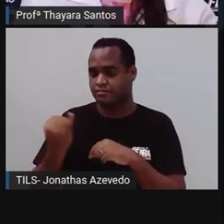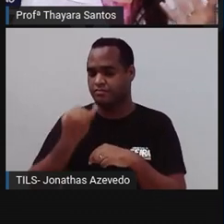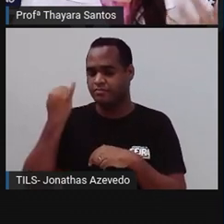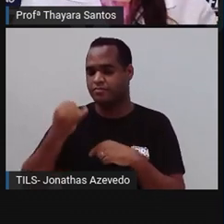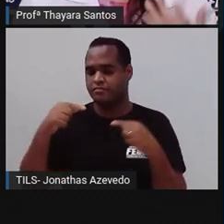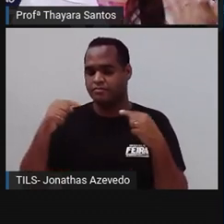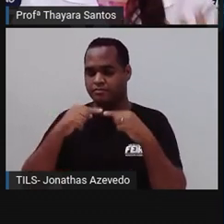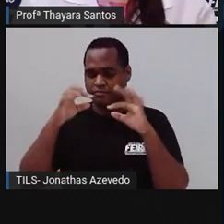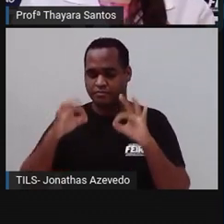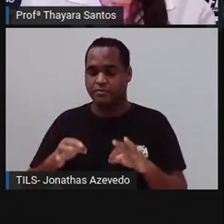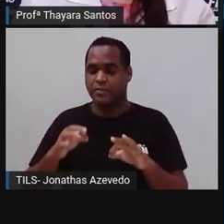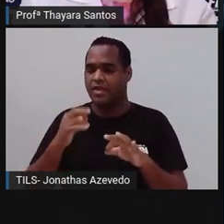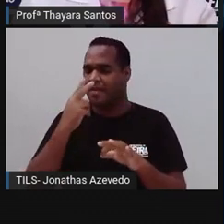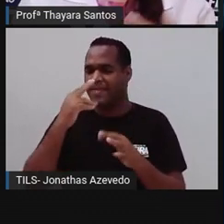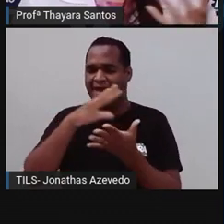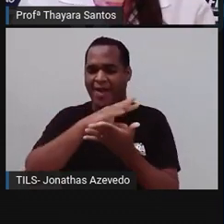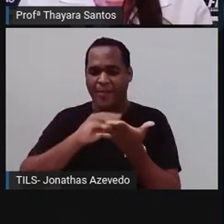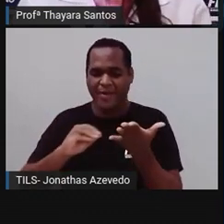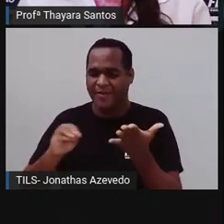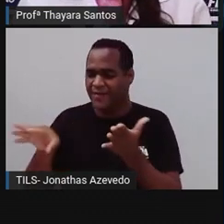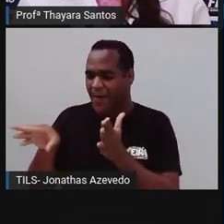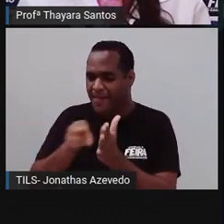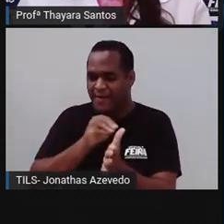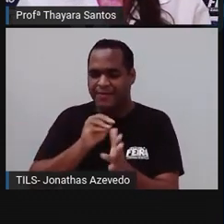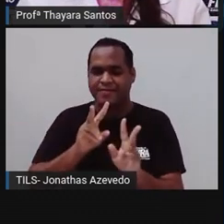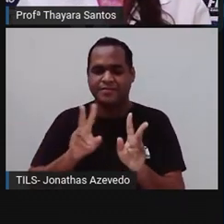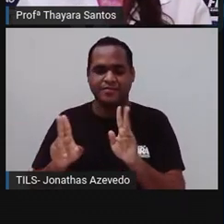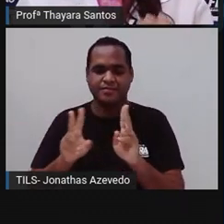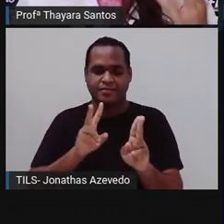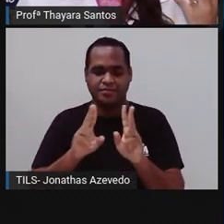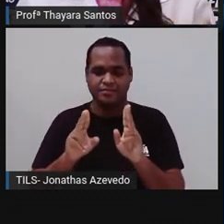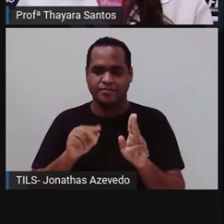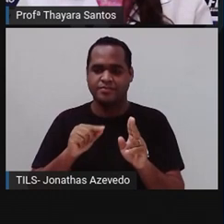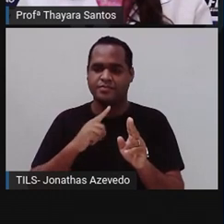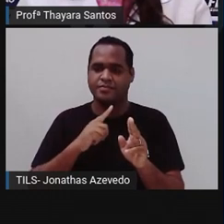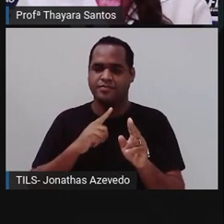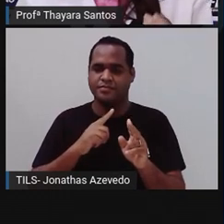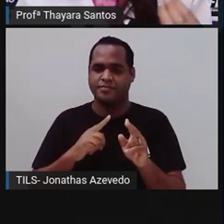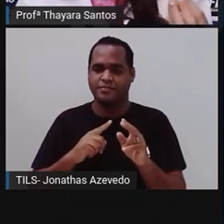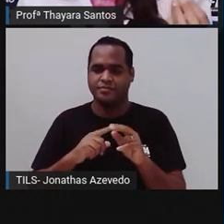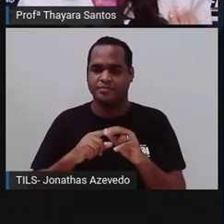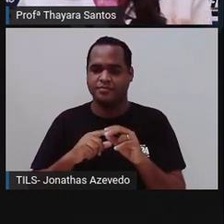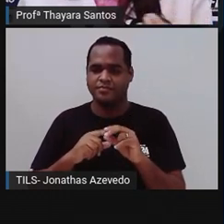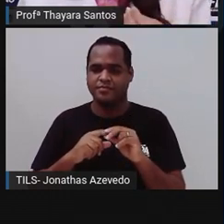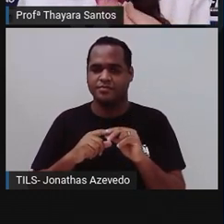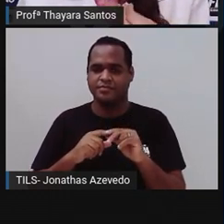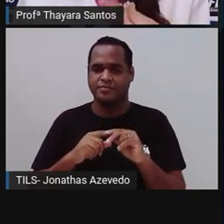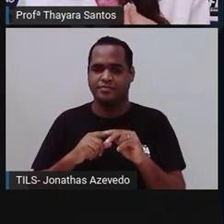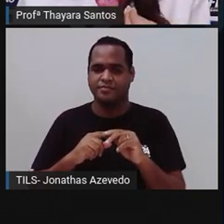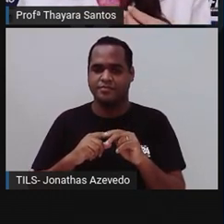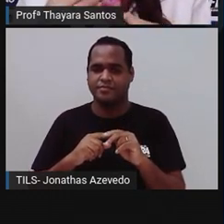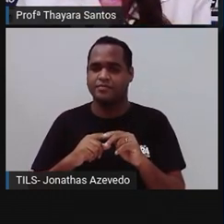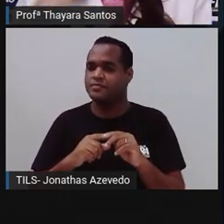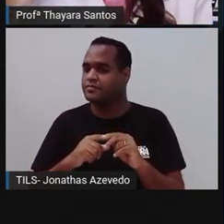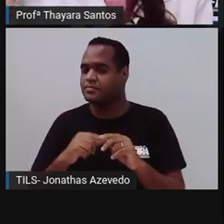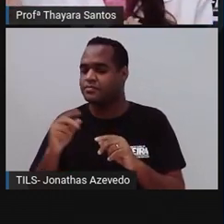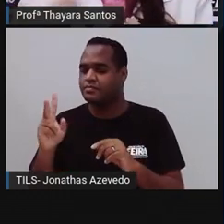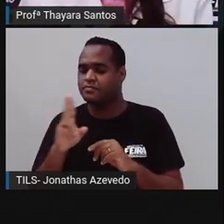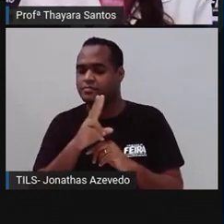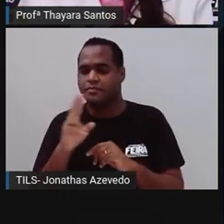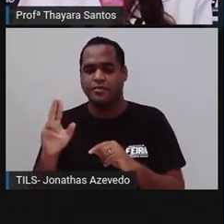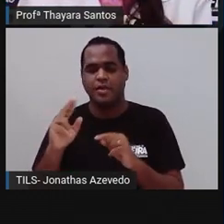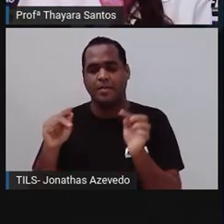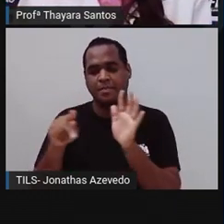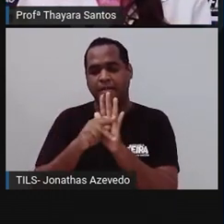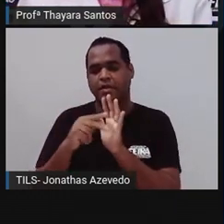originou, é como se fosse um clone dele. Não tem variabilidade genética aí. Por que que não tem? Porque foi um organismo sozinho, sem a participação de